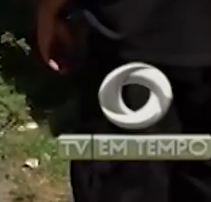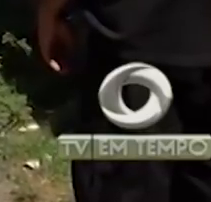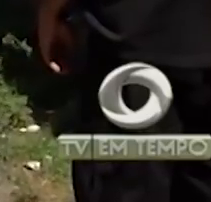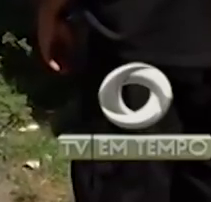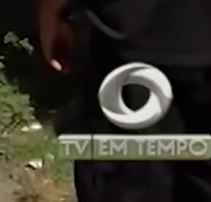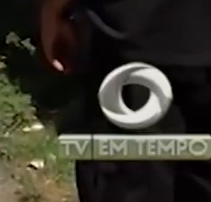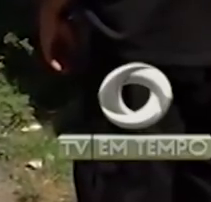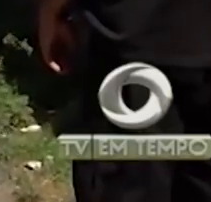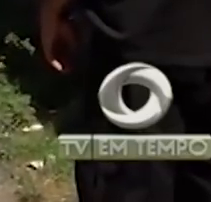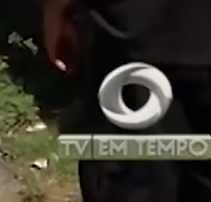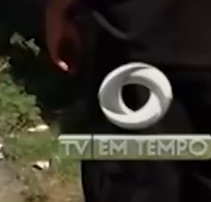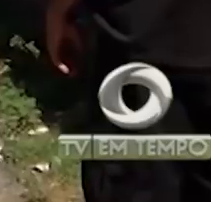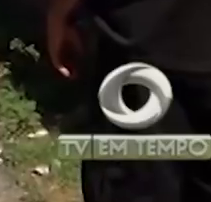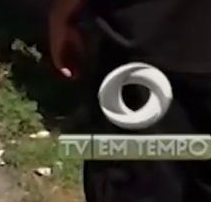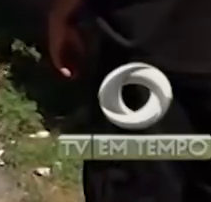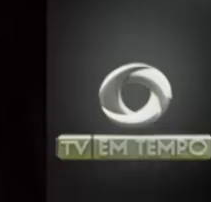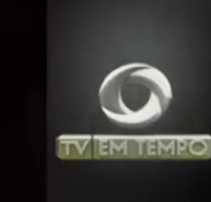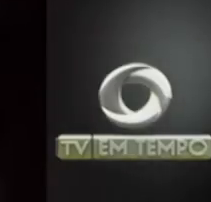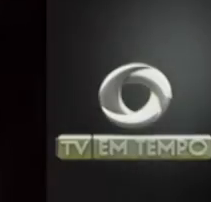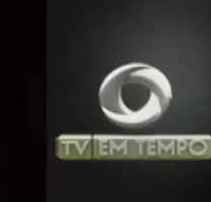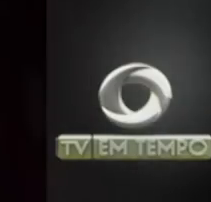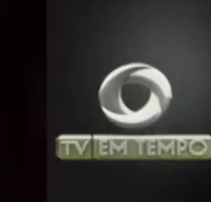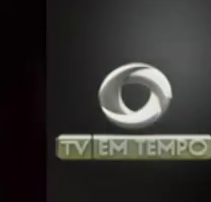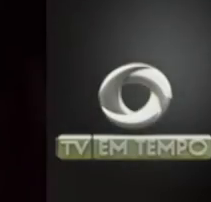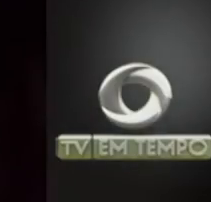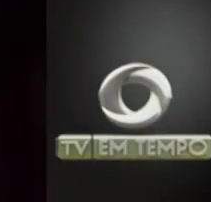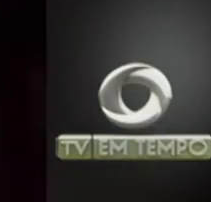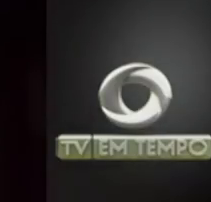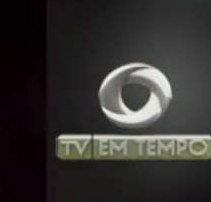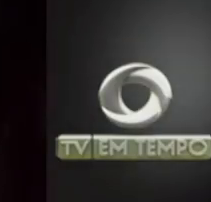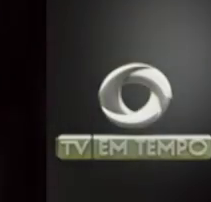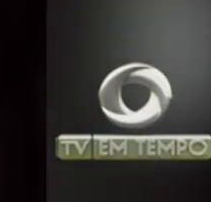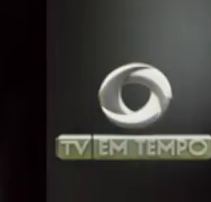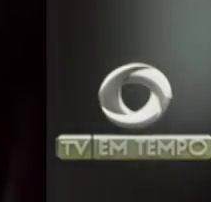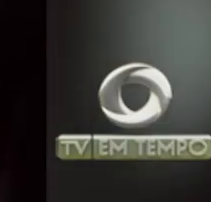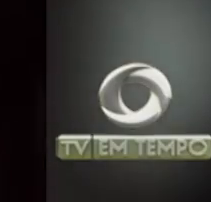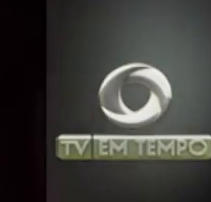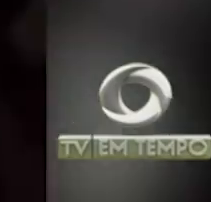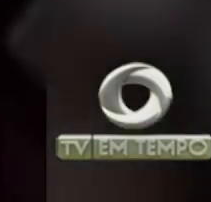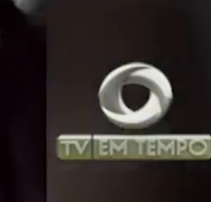de corpos esquartejados, os criminosos começaram a invadir áreas rivais.